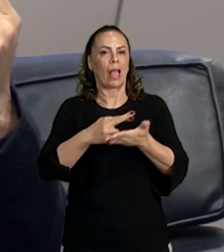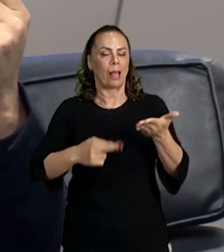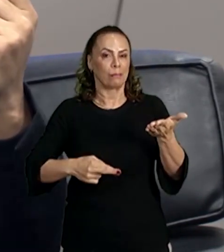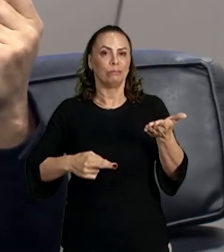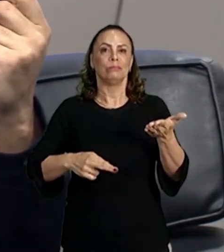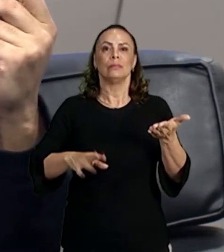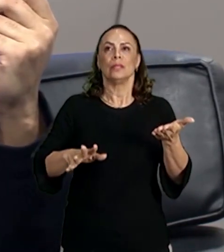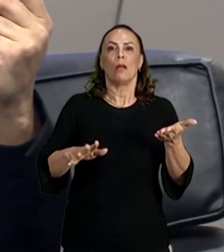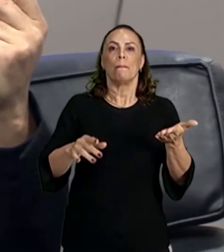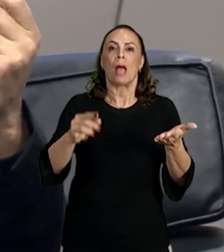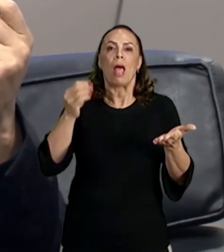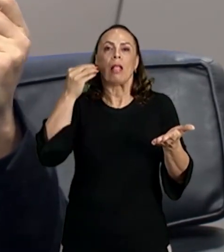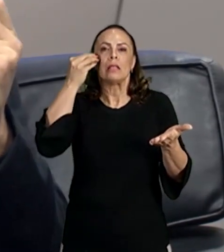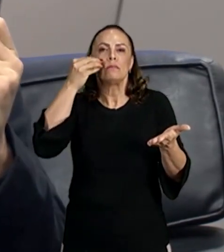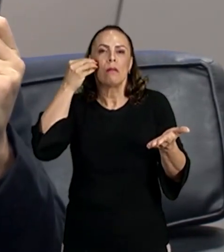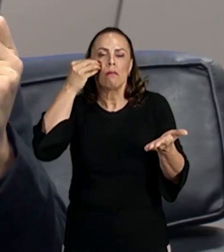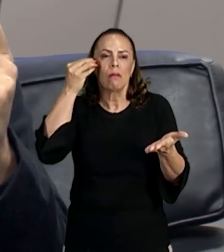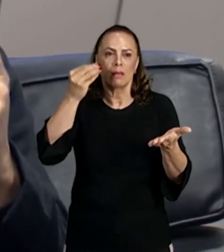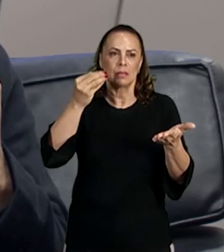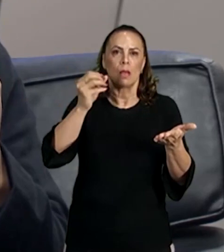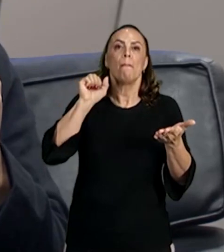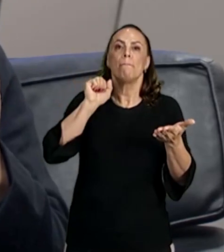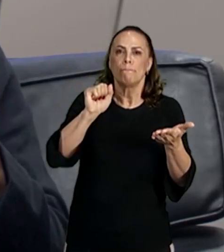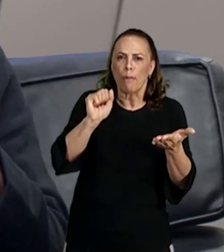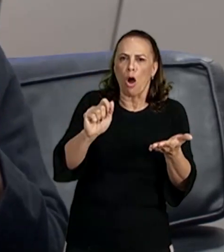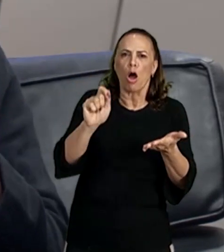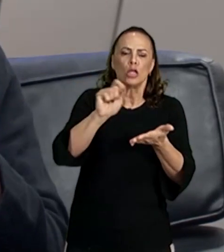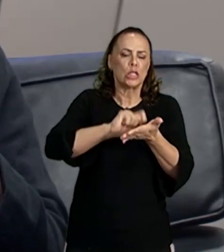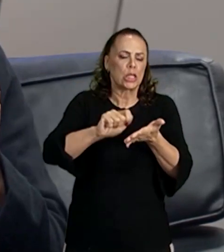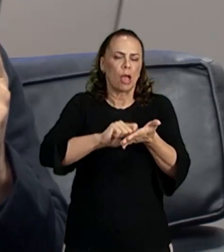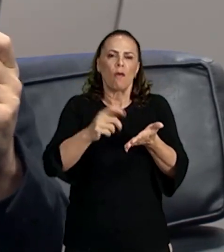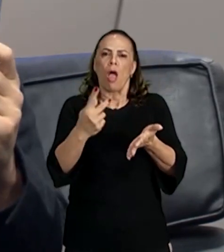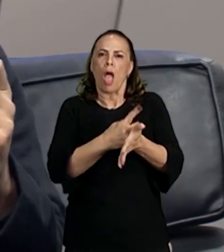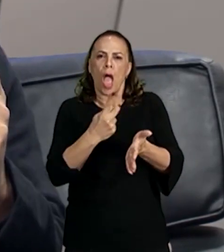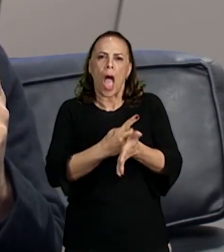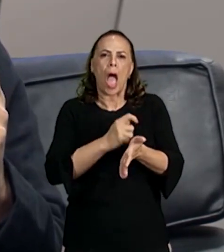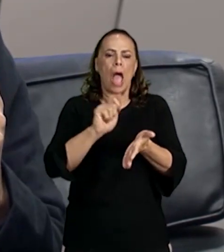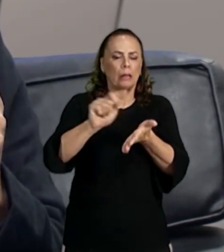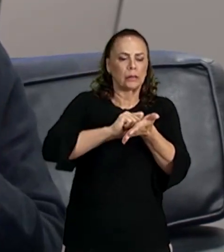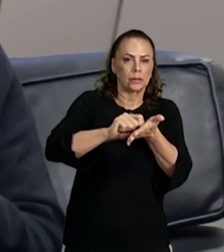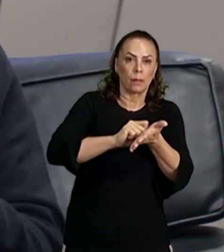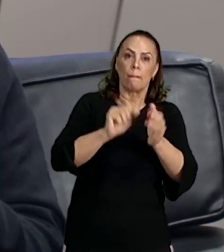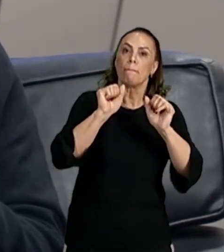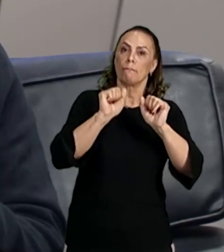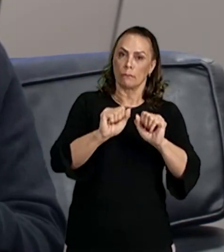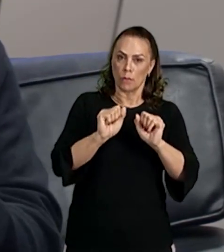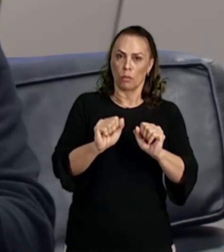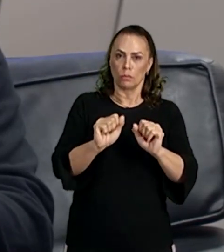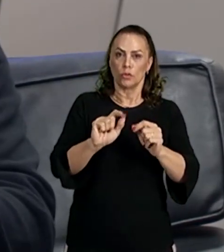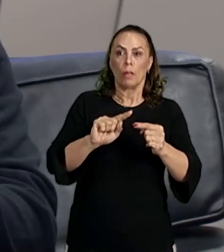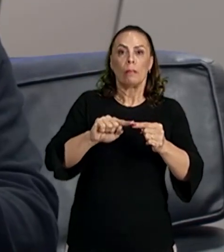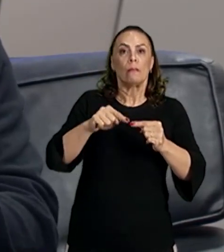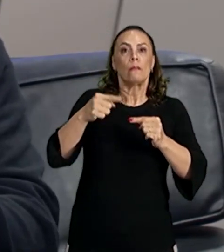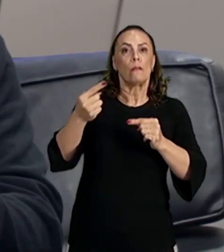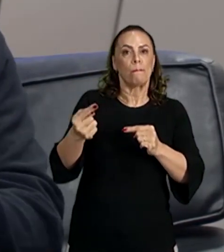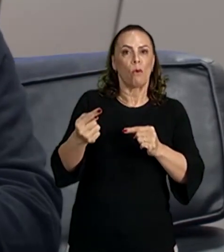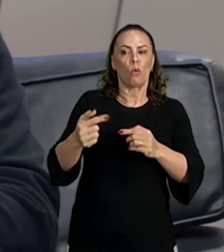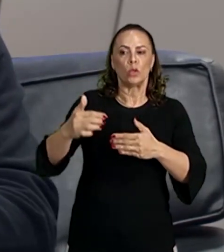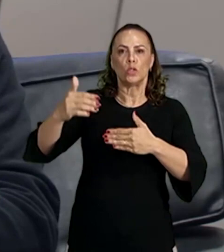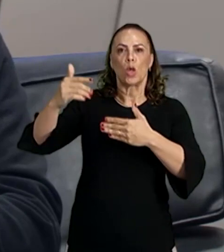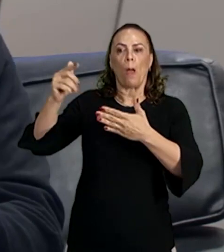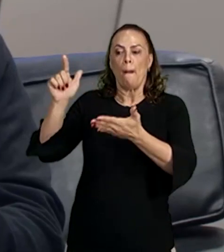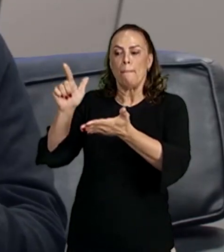errar, pode fazer o que quiser, não vai ser entregue isso. Você vai entregar a folha original para o fiscal de prova. Enfim,